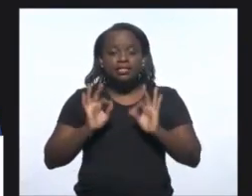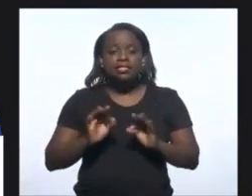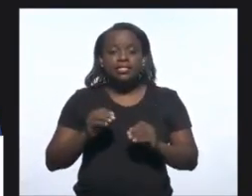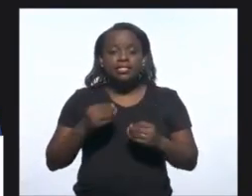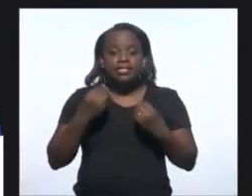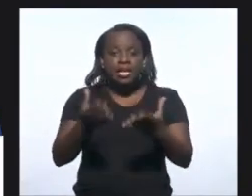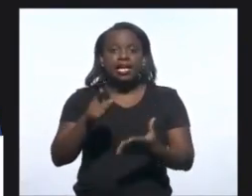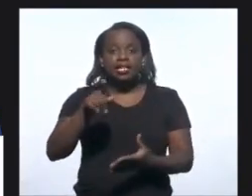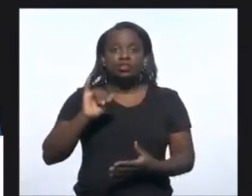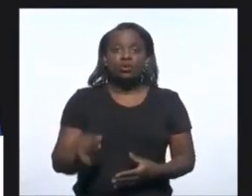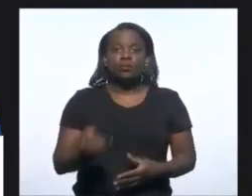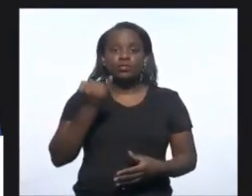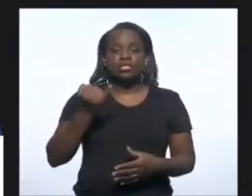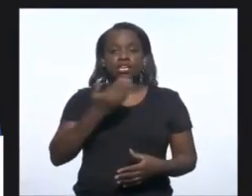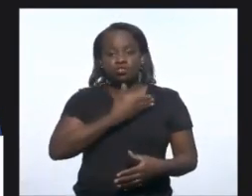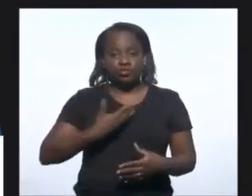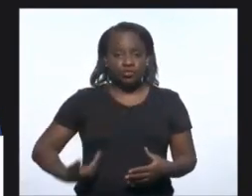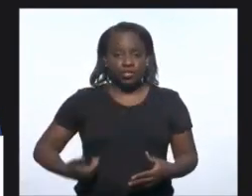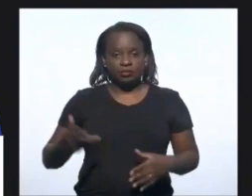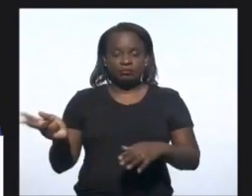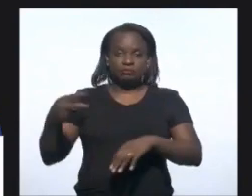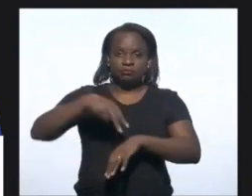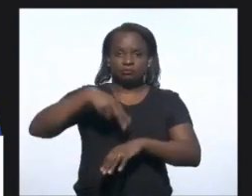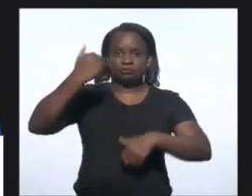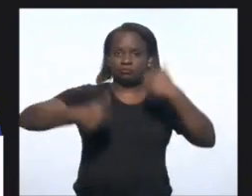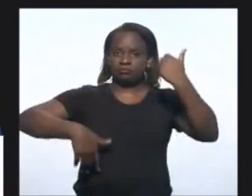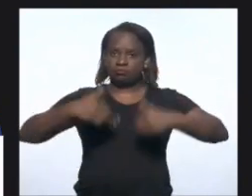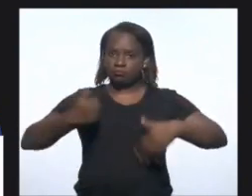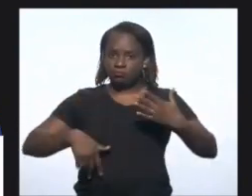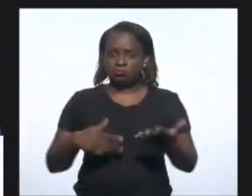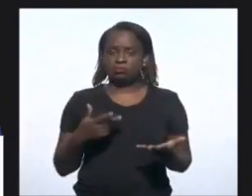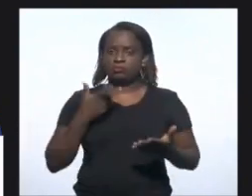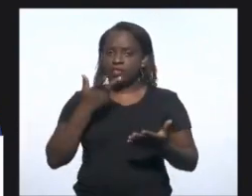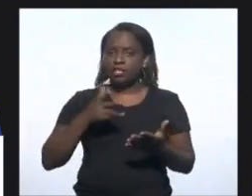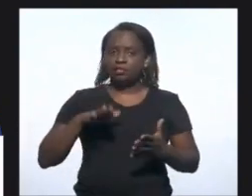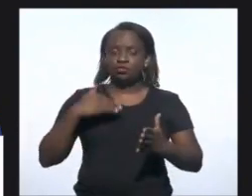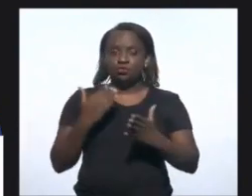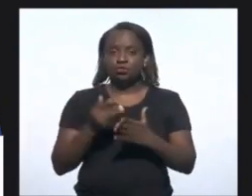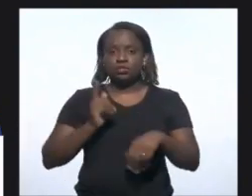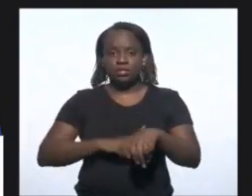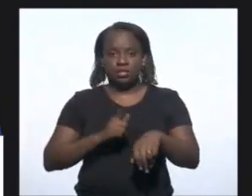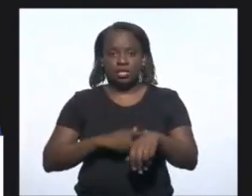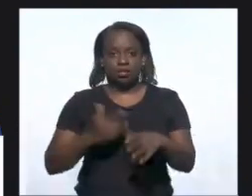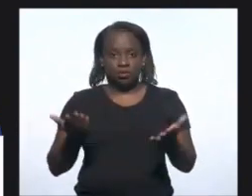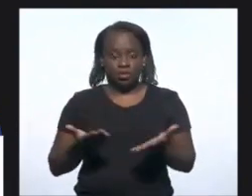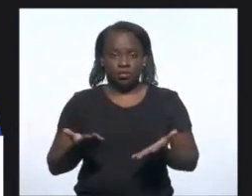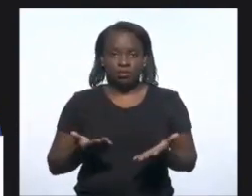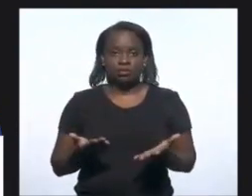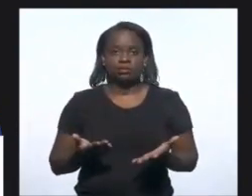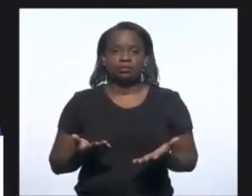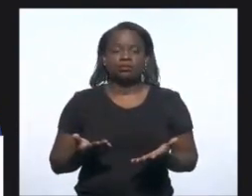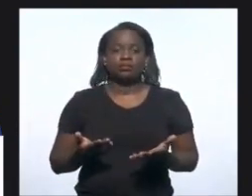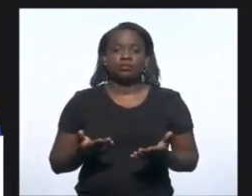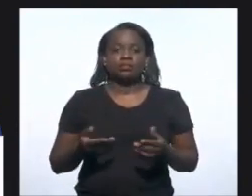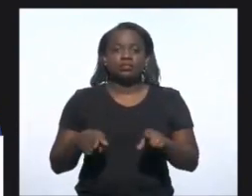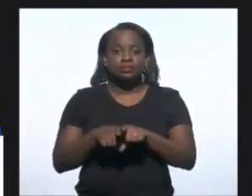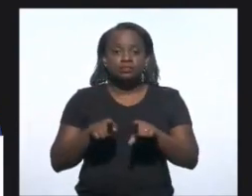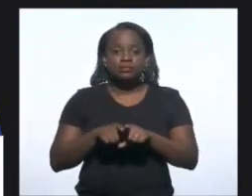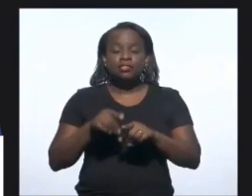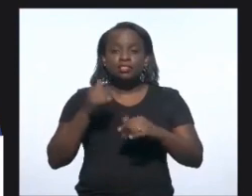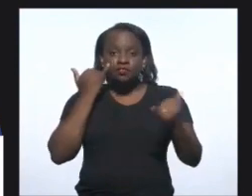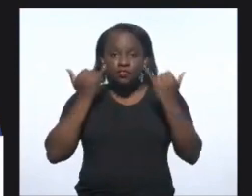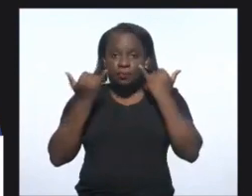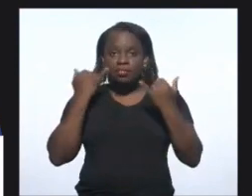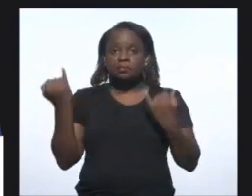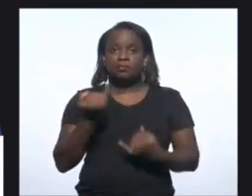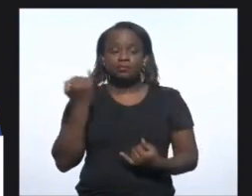oportunidade do governador poder distensionar todo esse momento e trazer informações